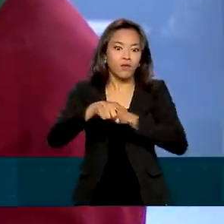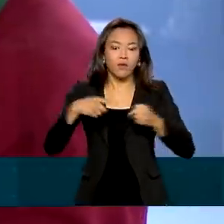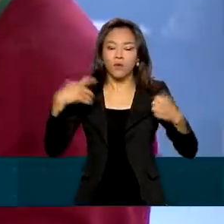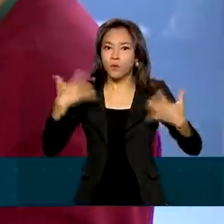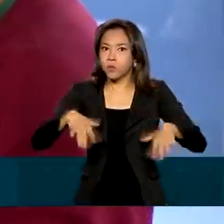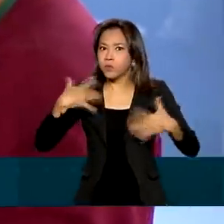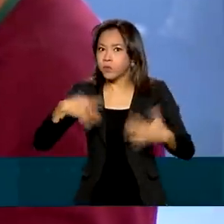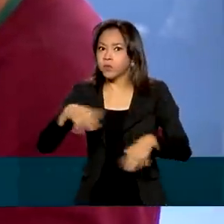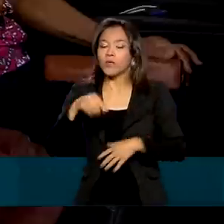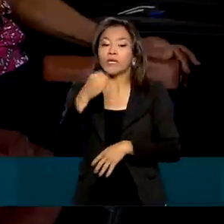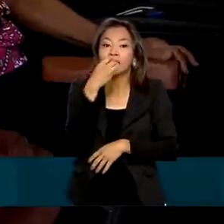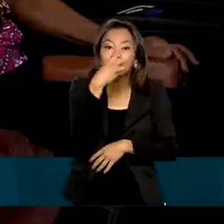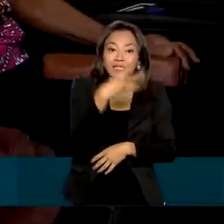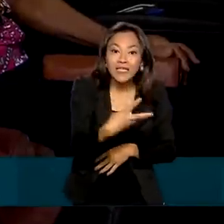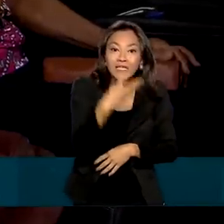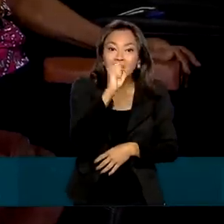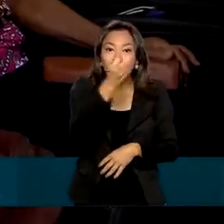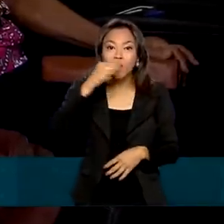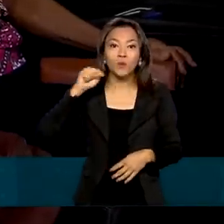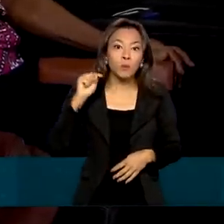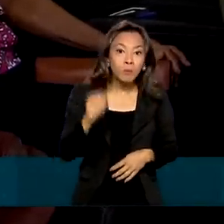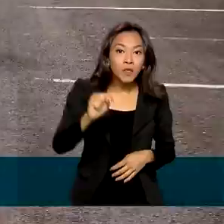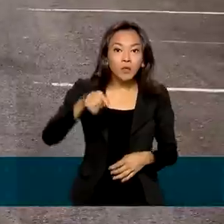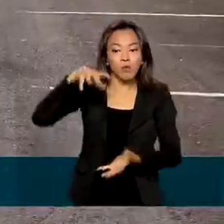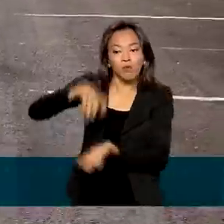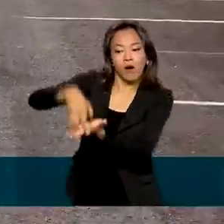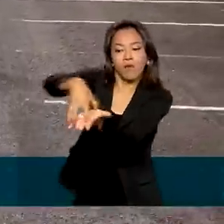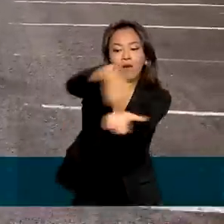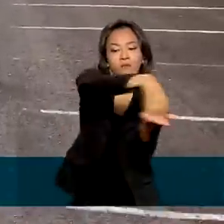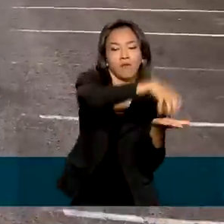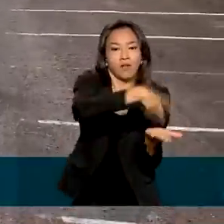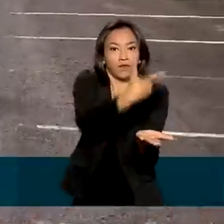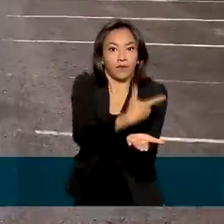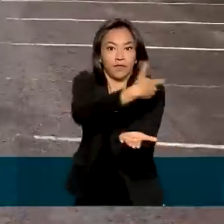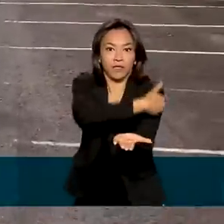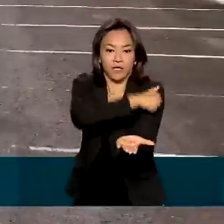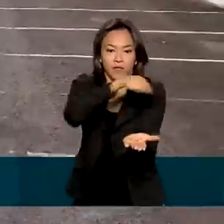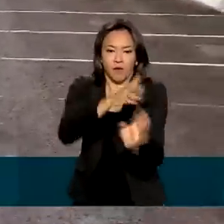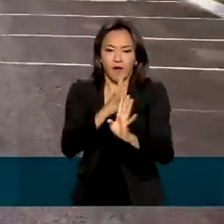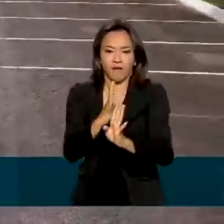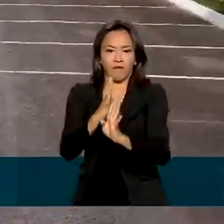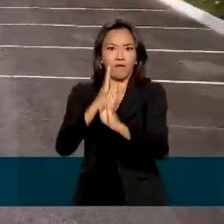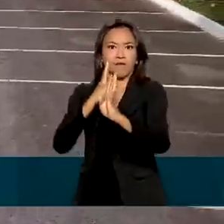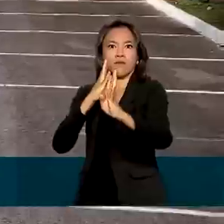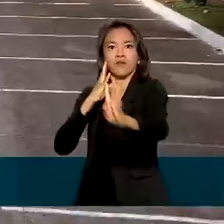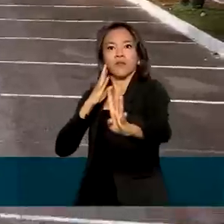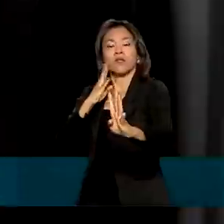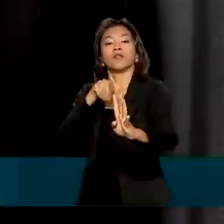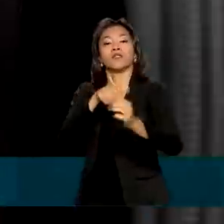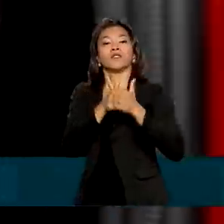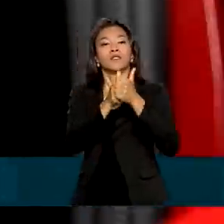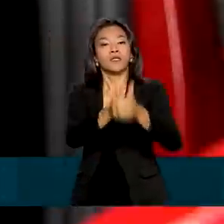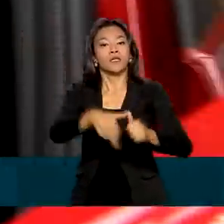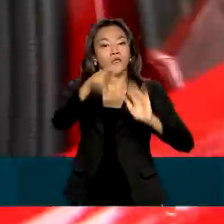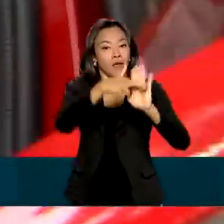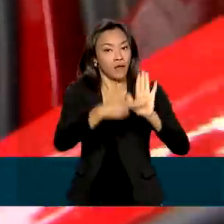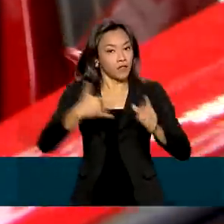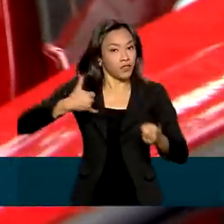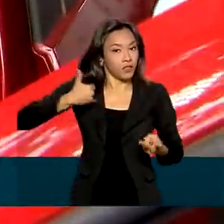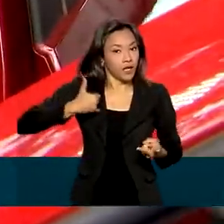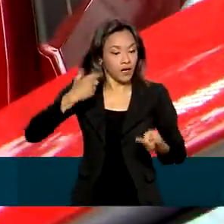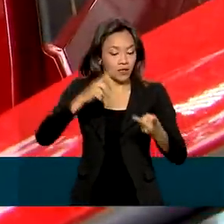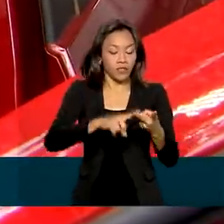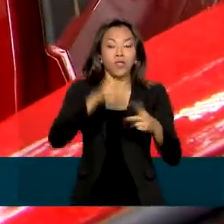38 mil postos de vacinação do SUS. A fila seguia uma ordem de idade, doenças pré